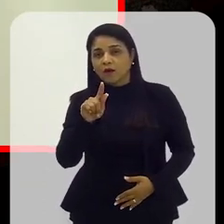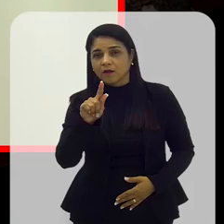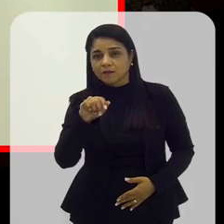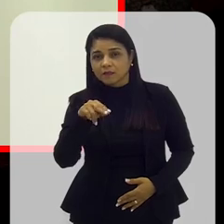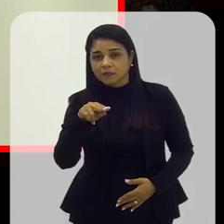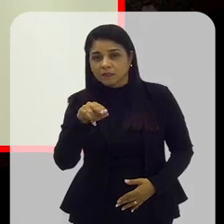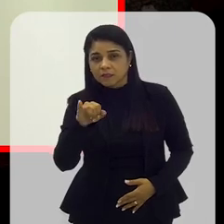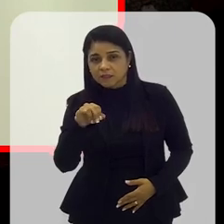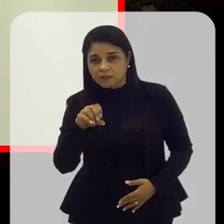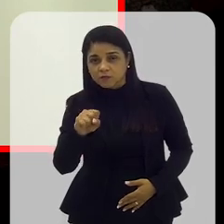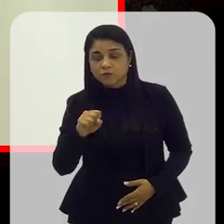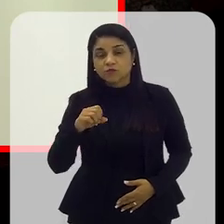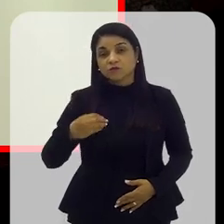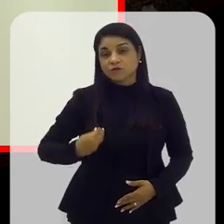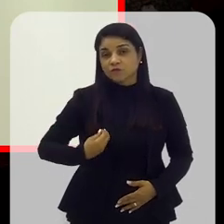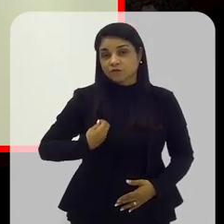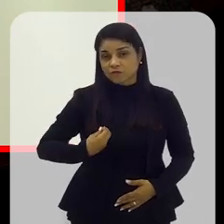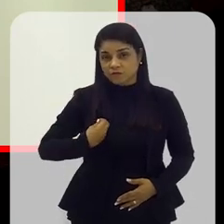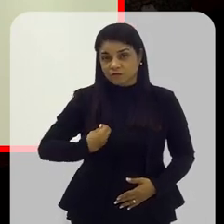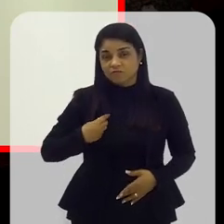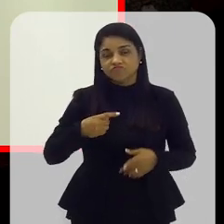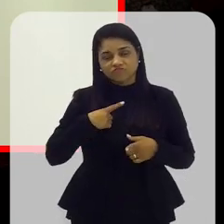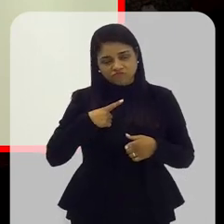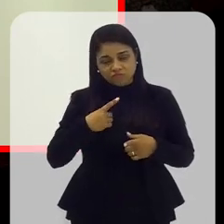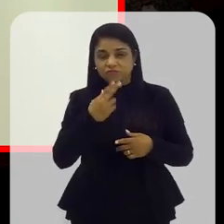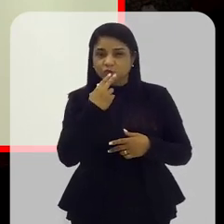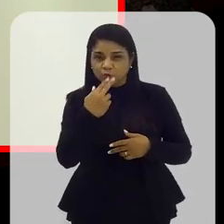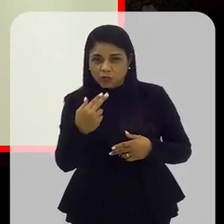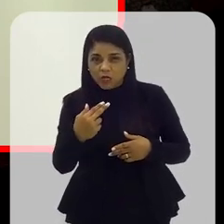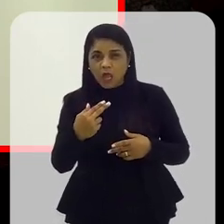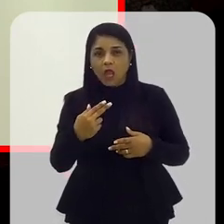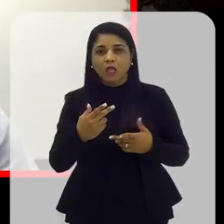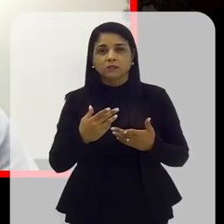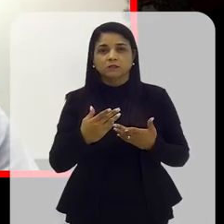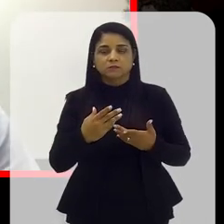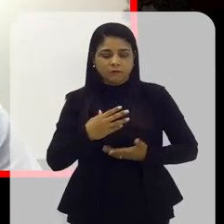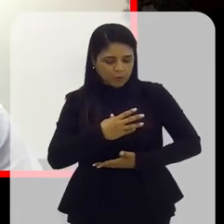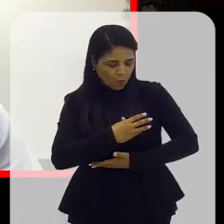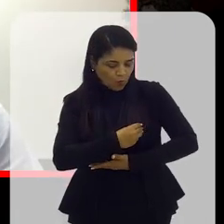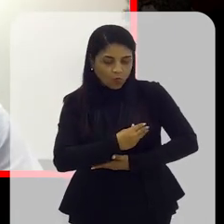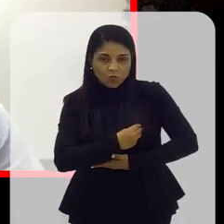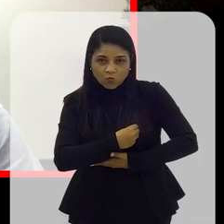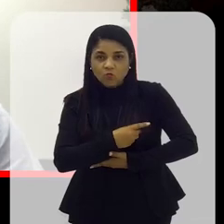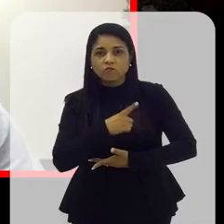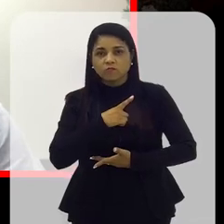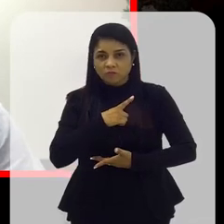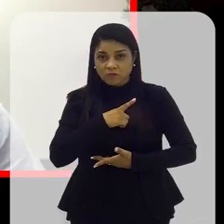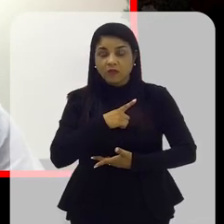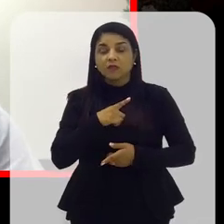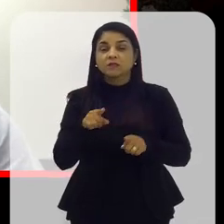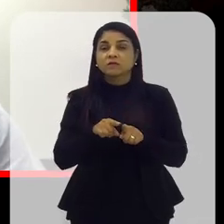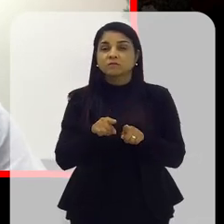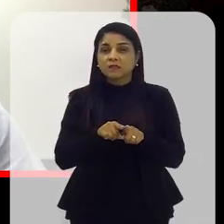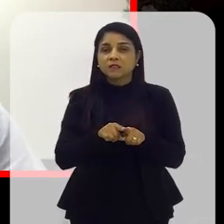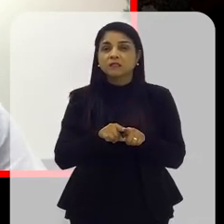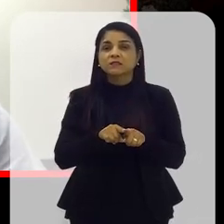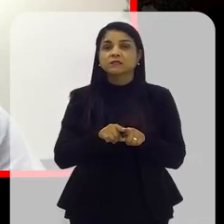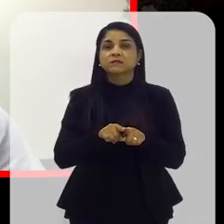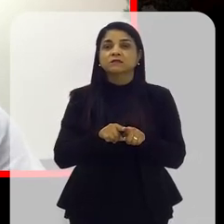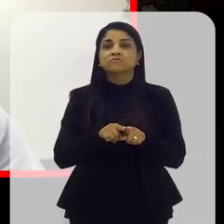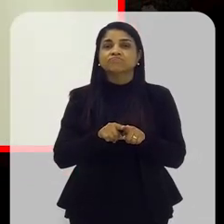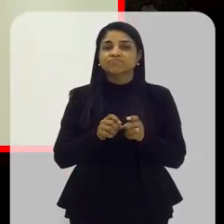lactobacilos e possuem nutrientes para o crescimento desses próprios lactobacilos e ainda produz,